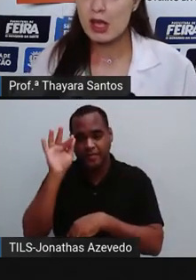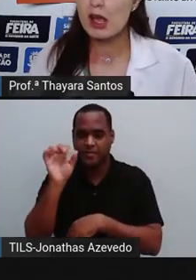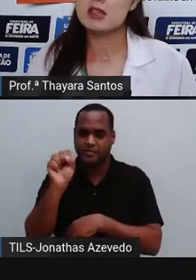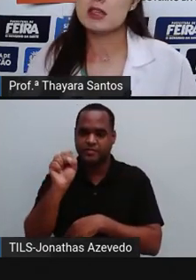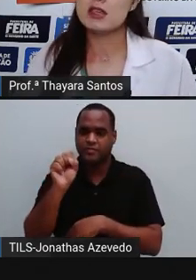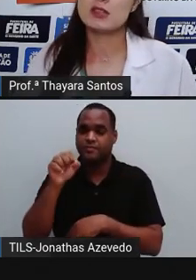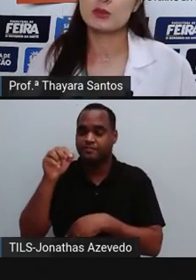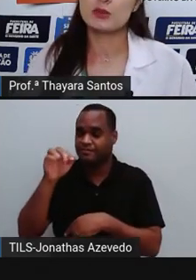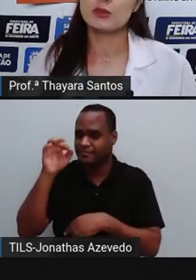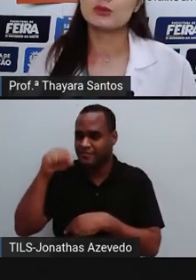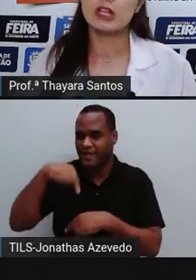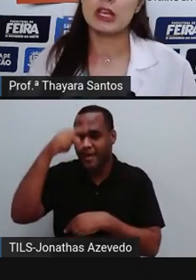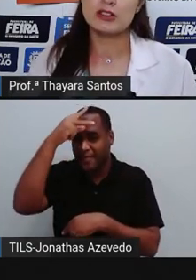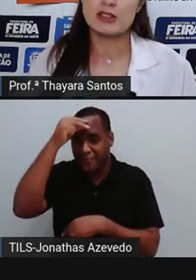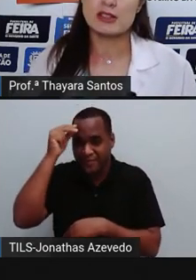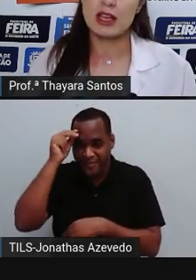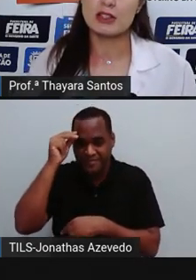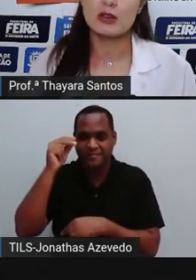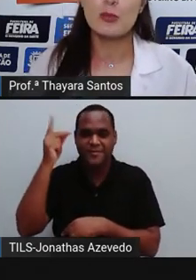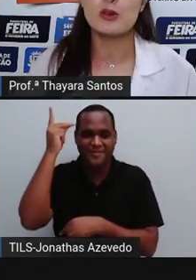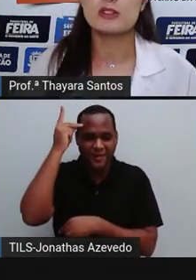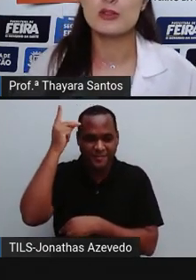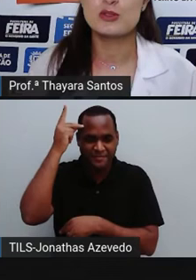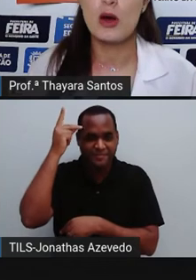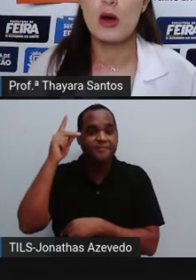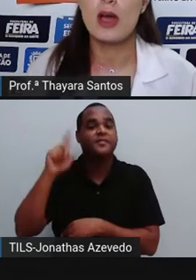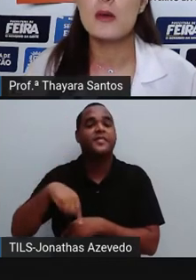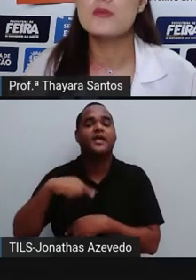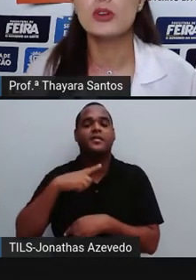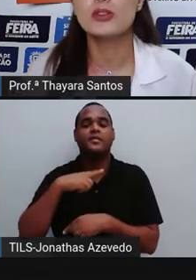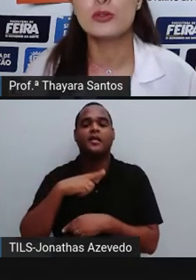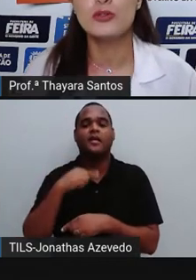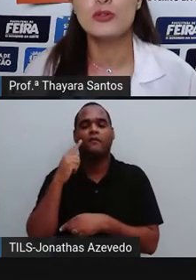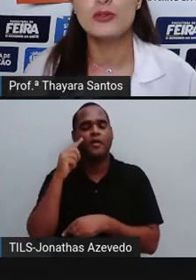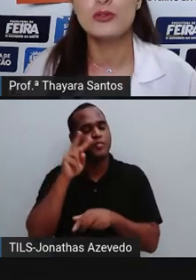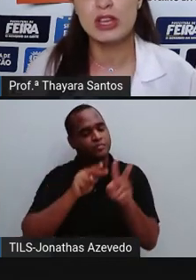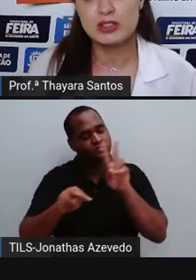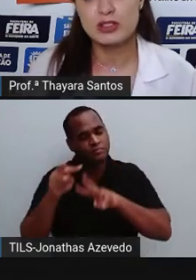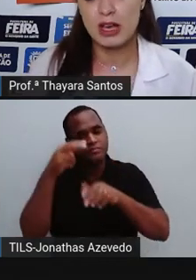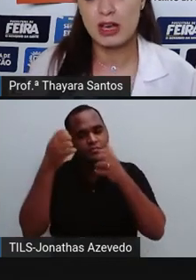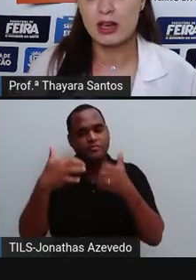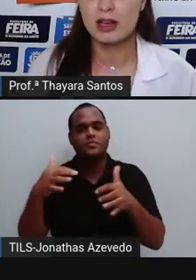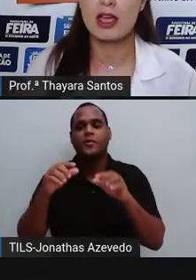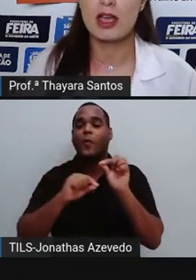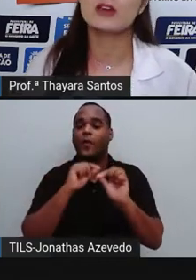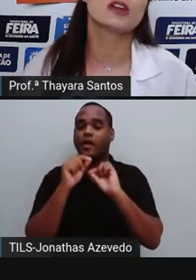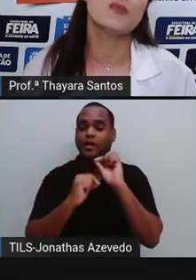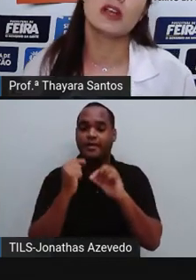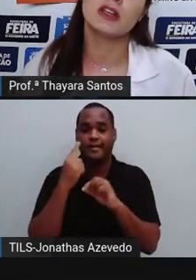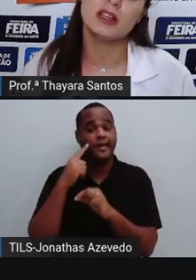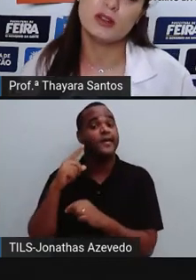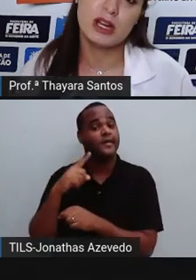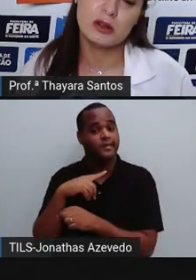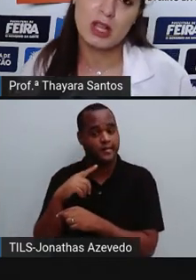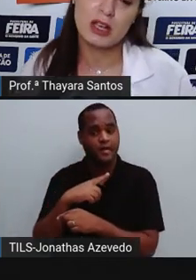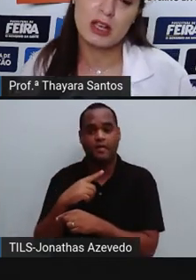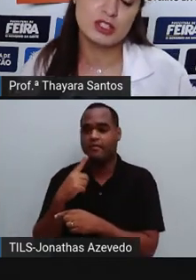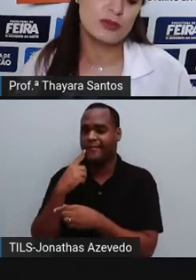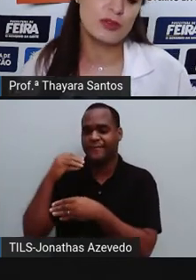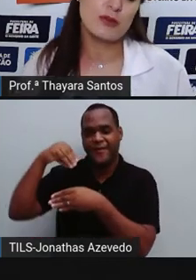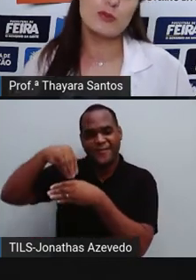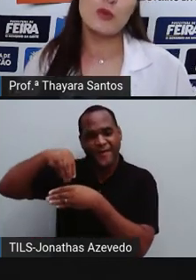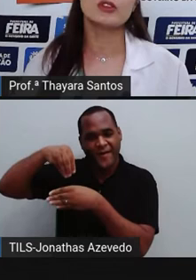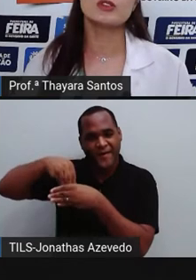Paulo. Isso, gente, essa questão da poluição visual é muito vista em época de campanha eleitoral.